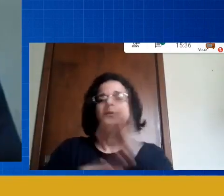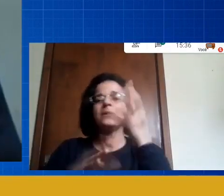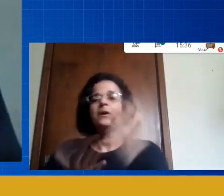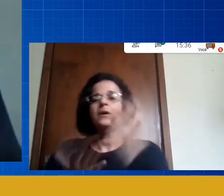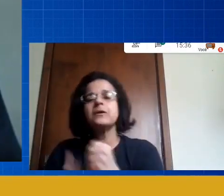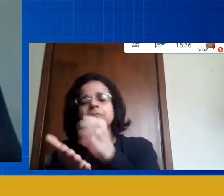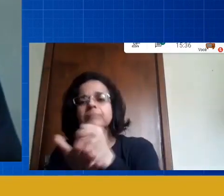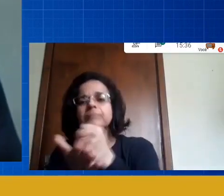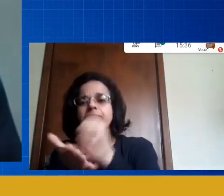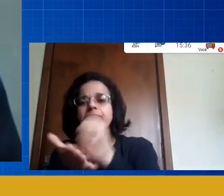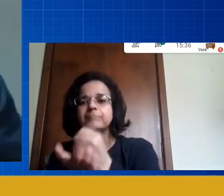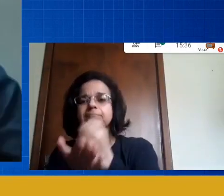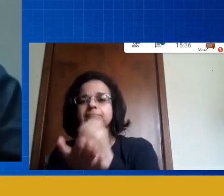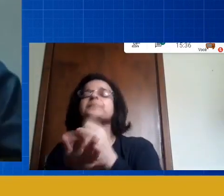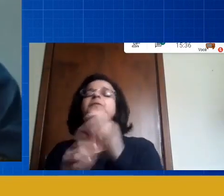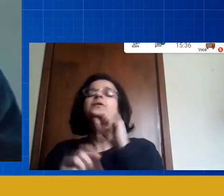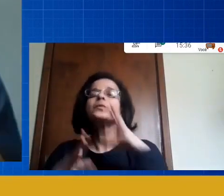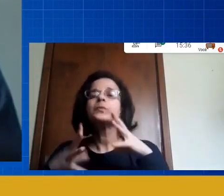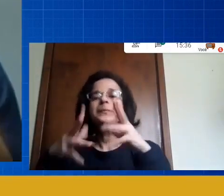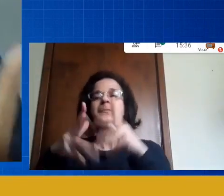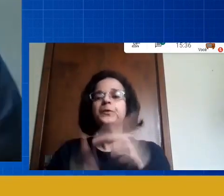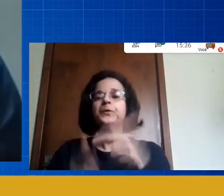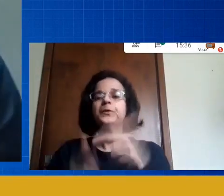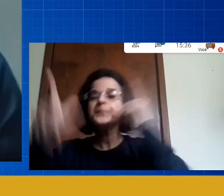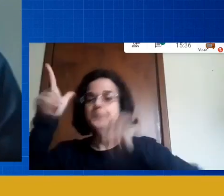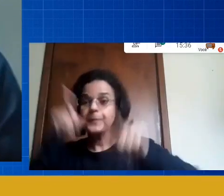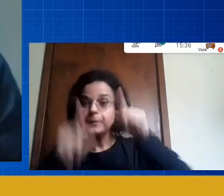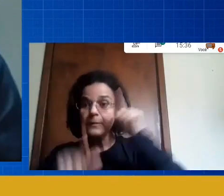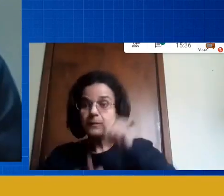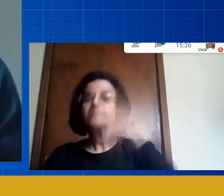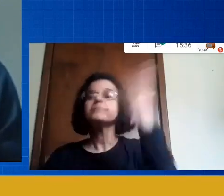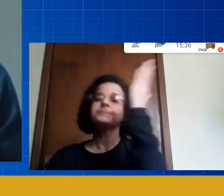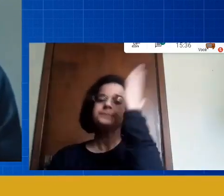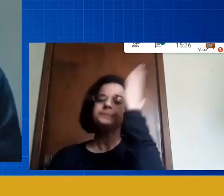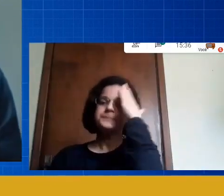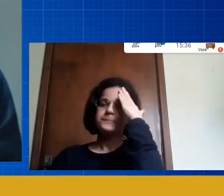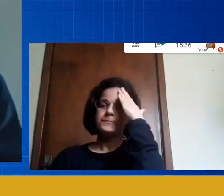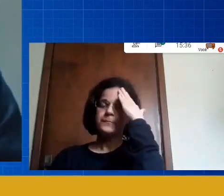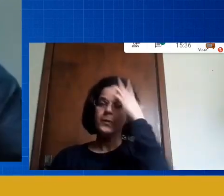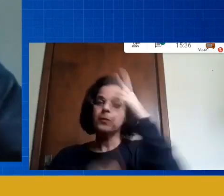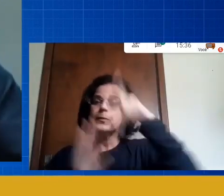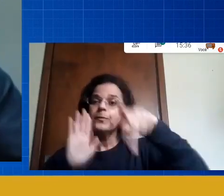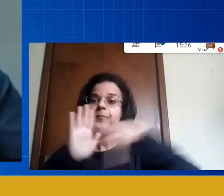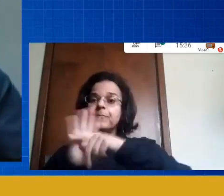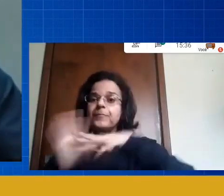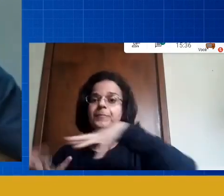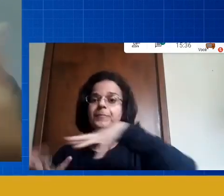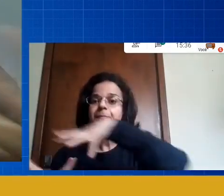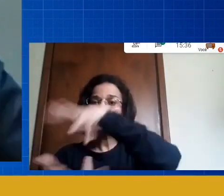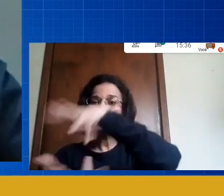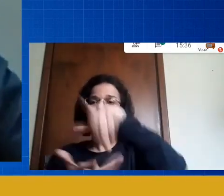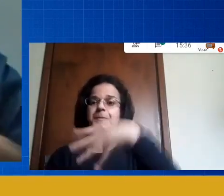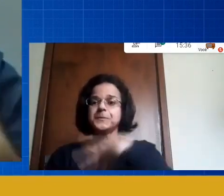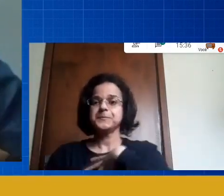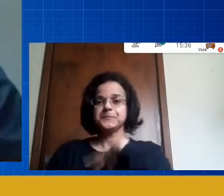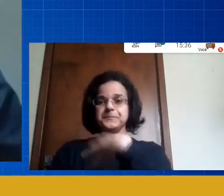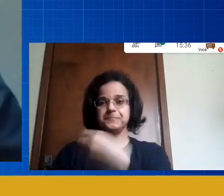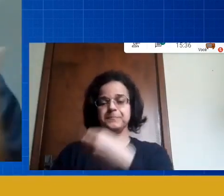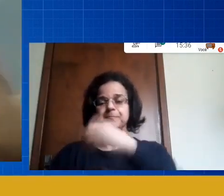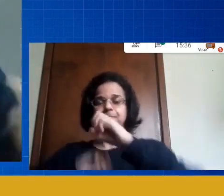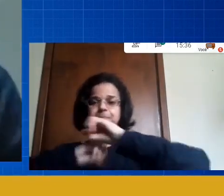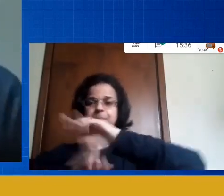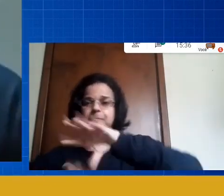tudo pra que você consiga entender o mundo dos filhos pra educar pra ajudar pra